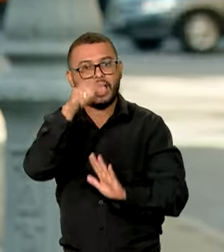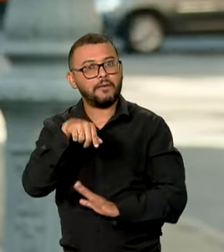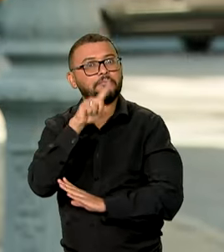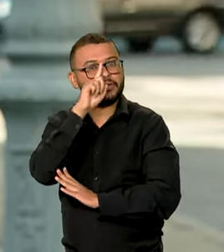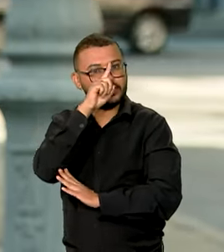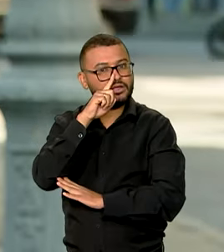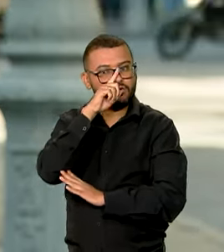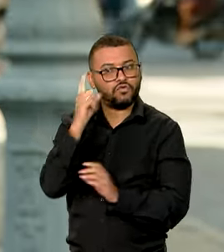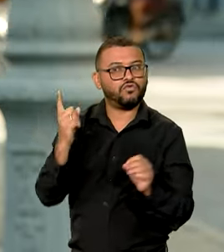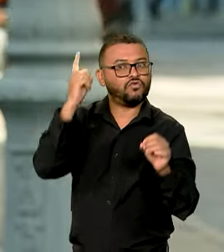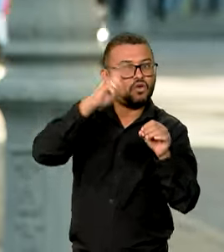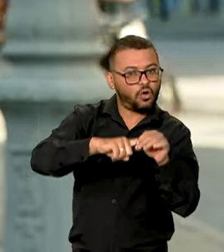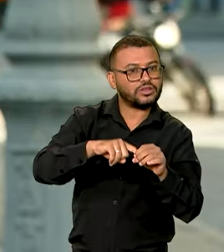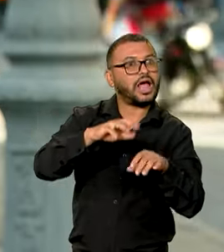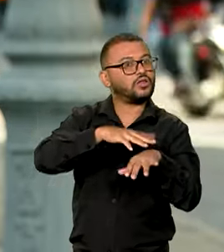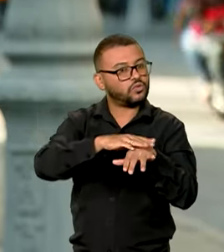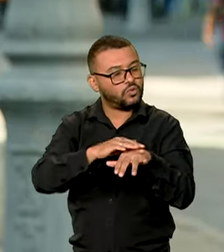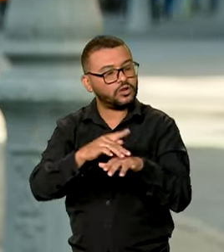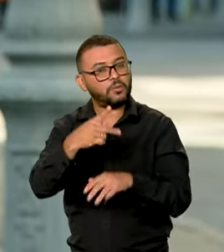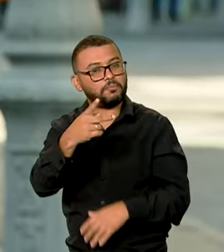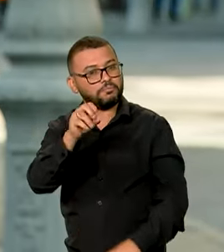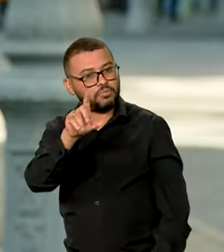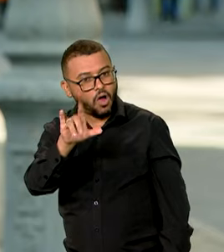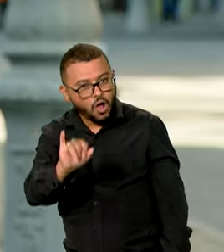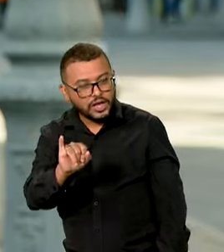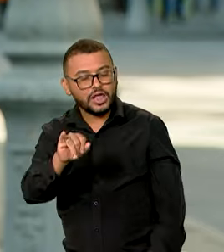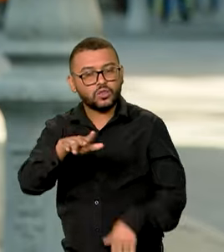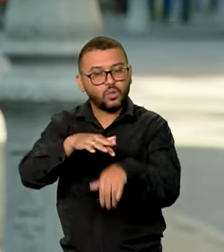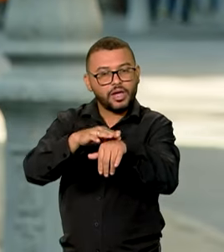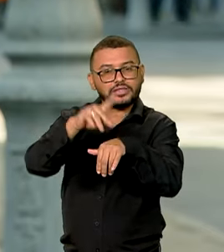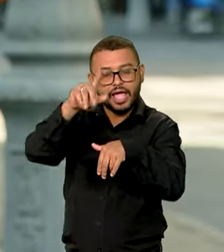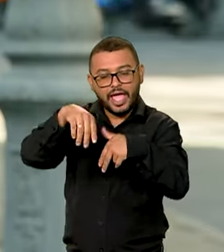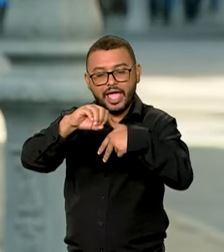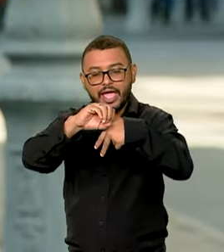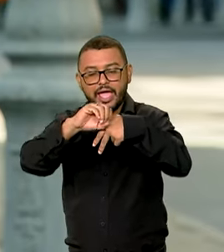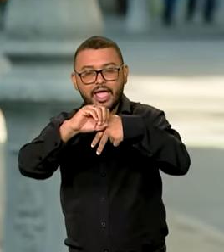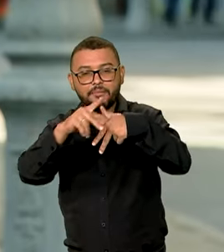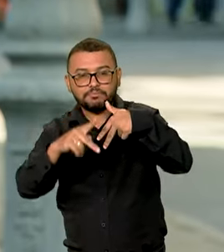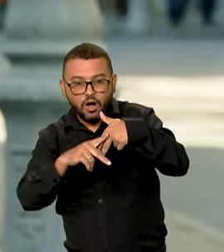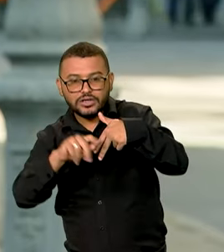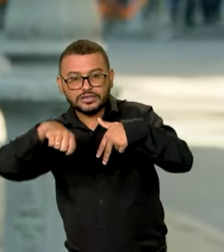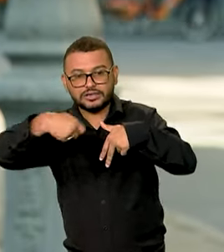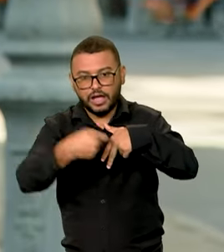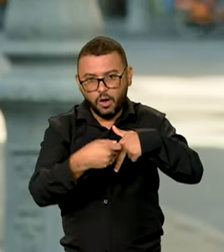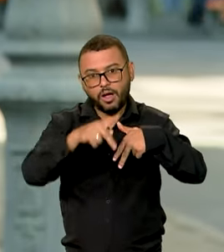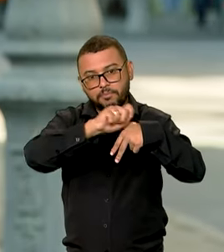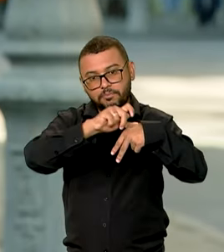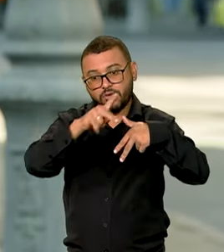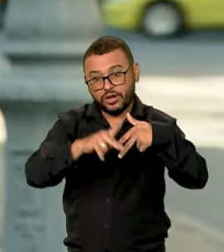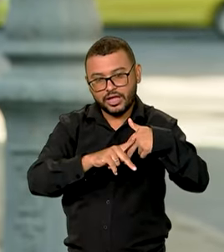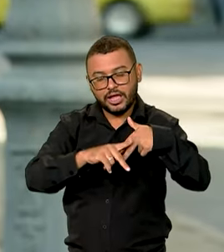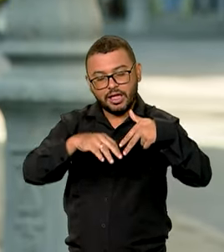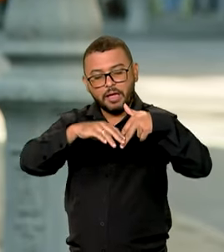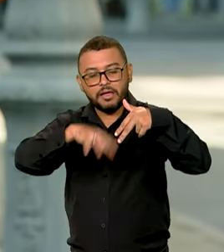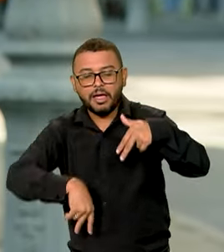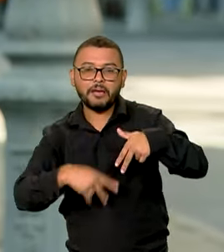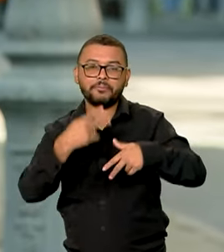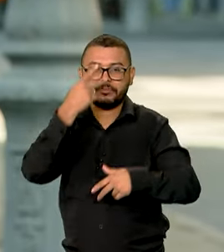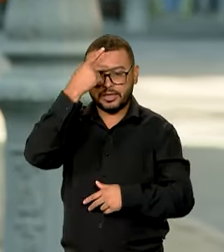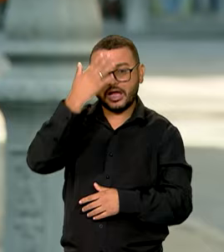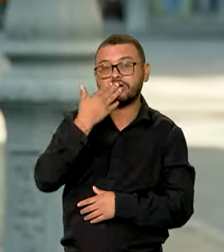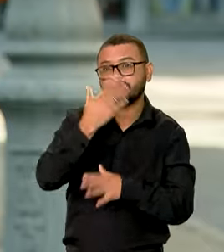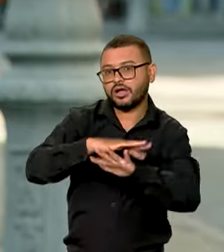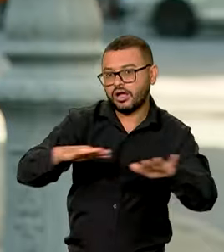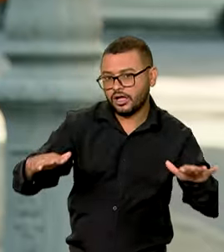risco para a reintrodução do poliovírus que causa a paralisia infantil ou poliomielite. Por isso, é fundamental a gente